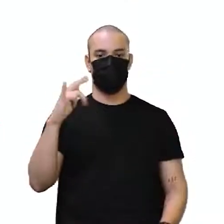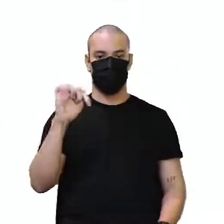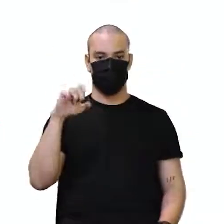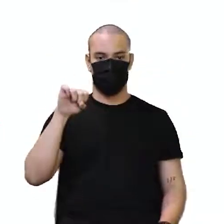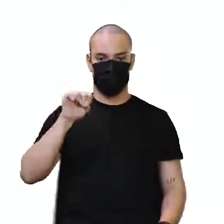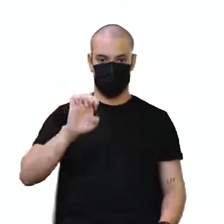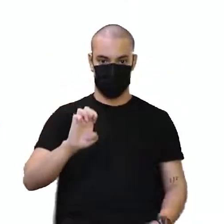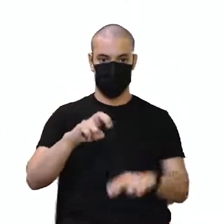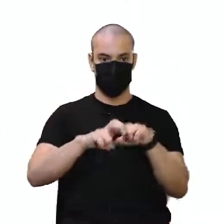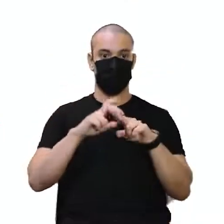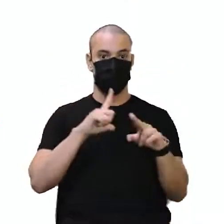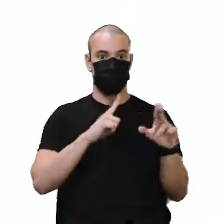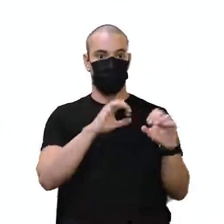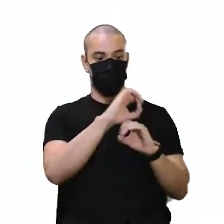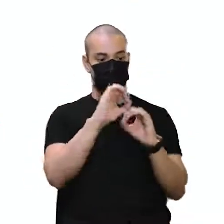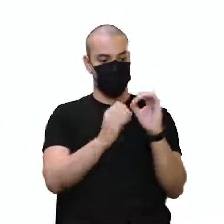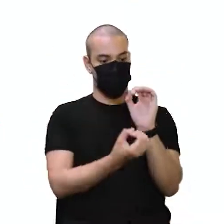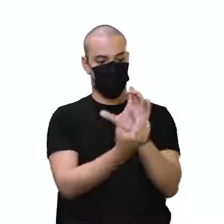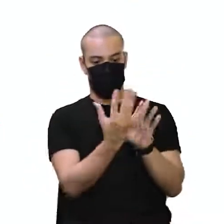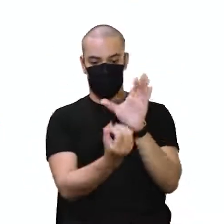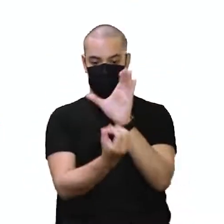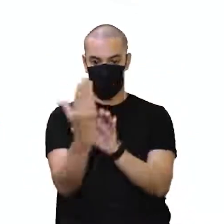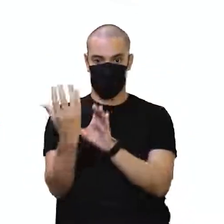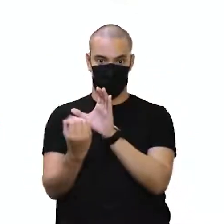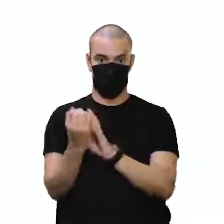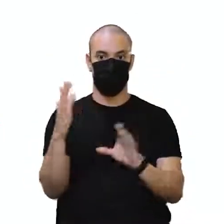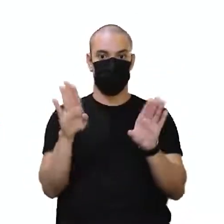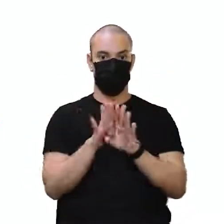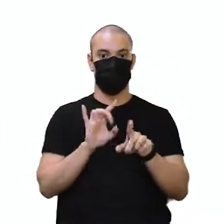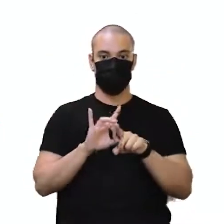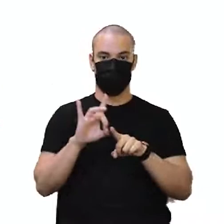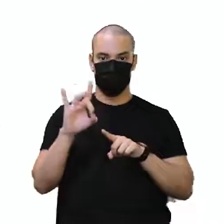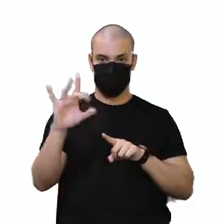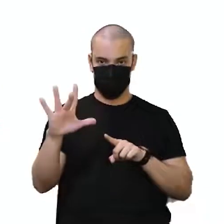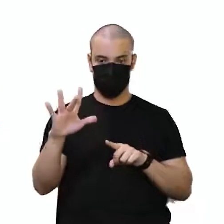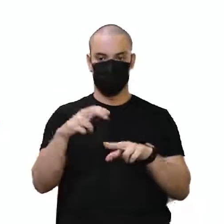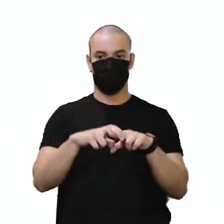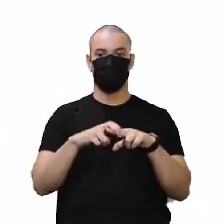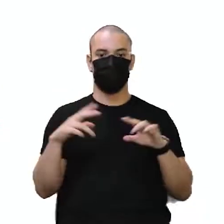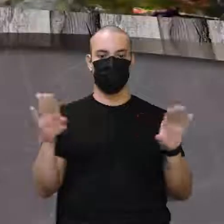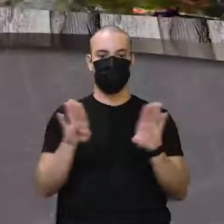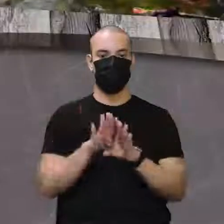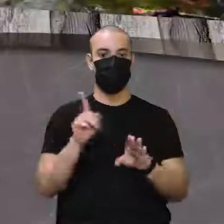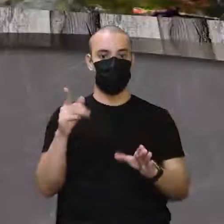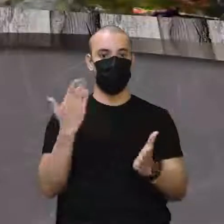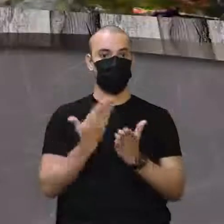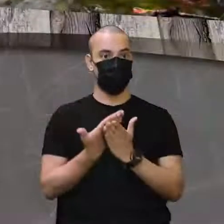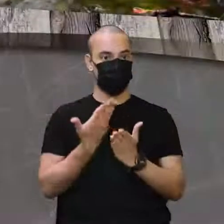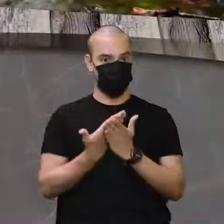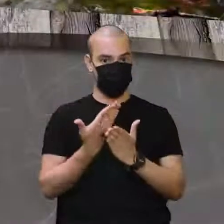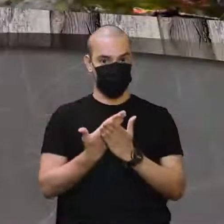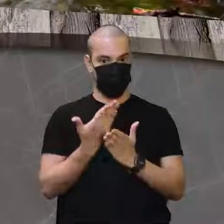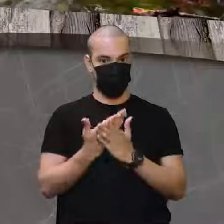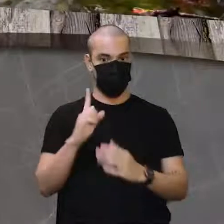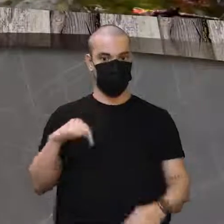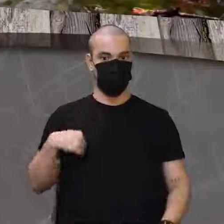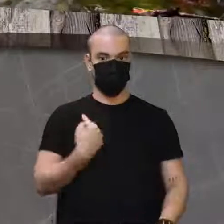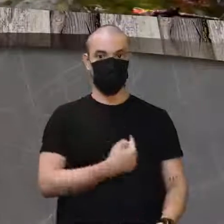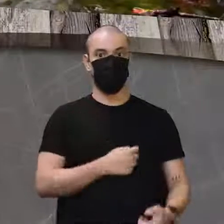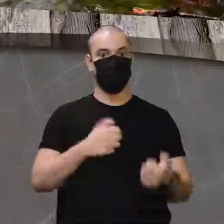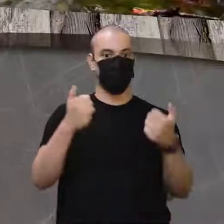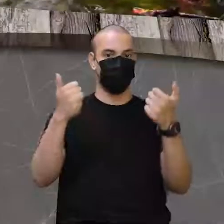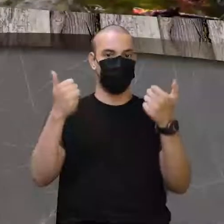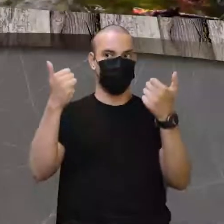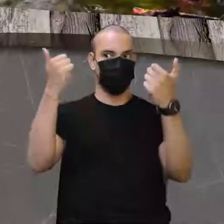ramificação aí dos ovinistas e dos espermistas, tá bom? E essa foi a nossa aulinha, né?